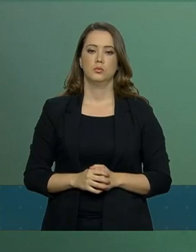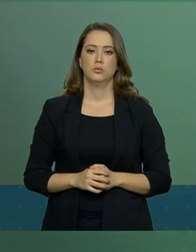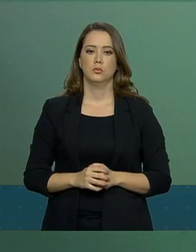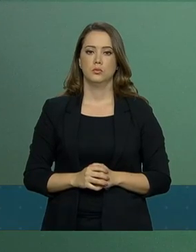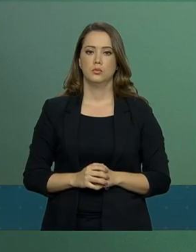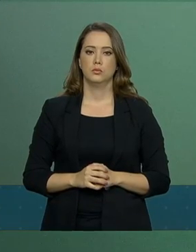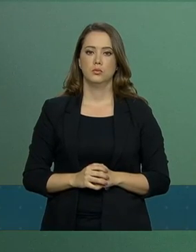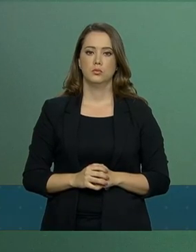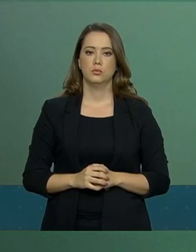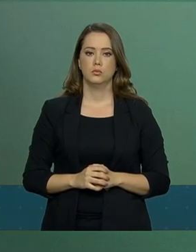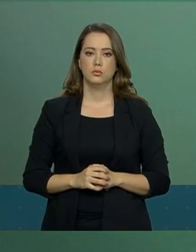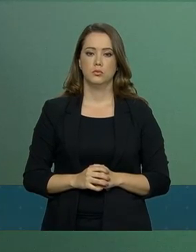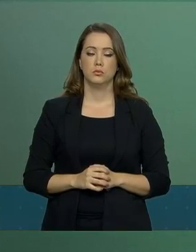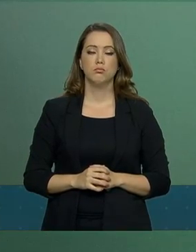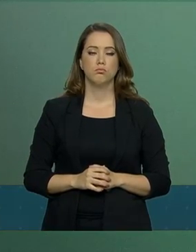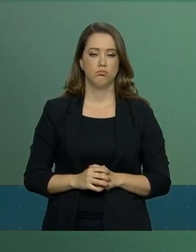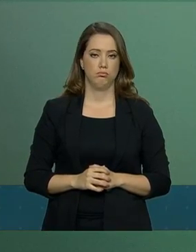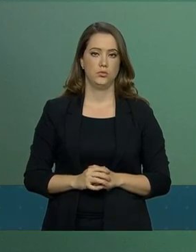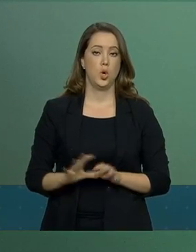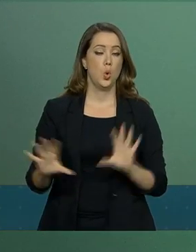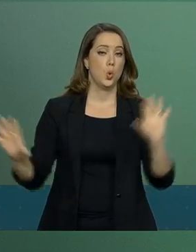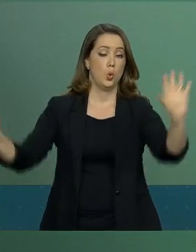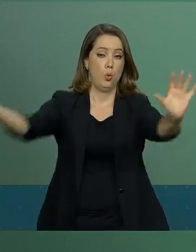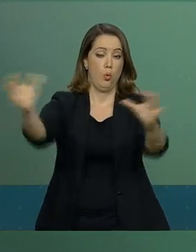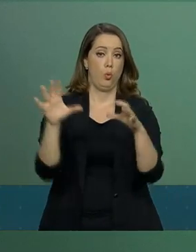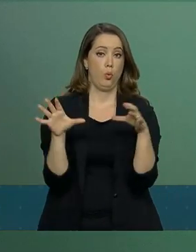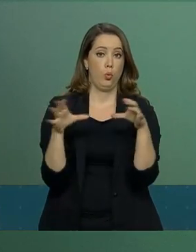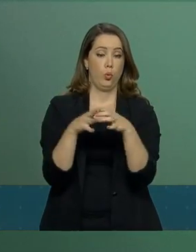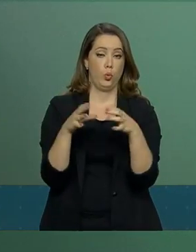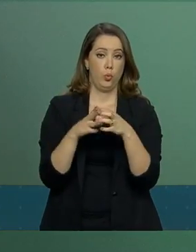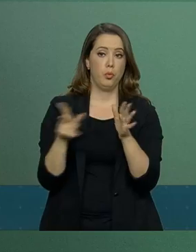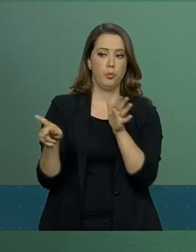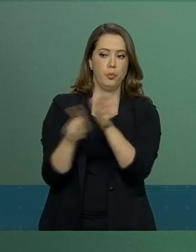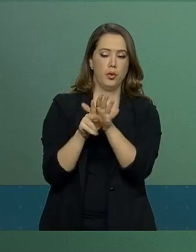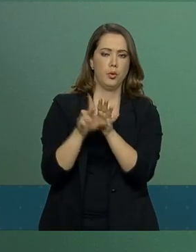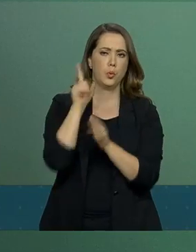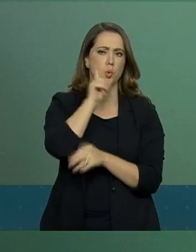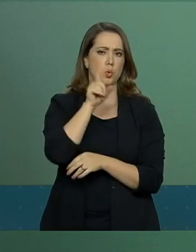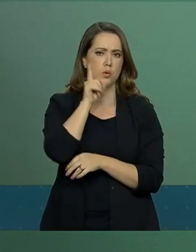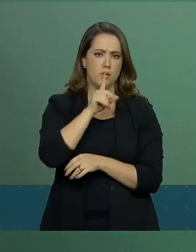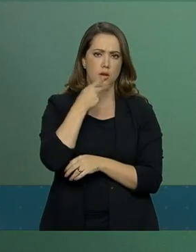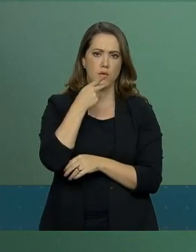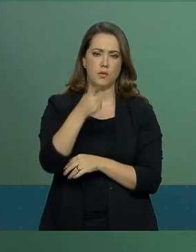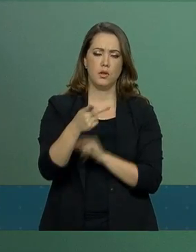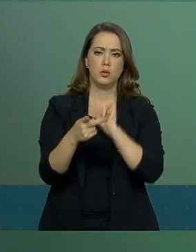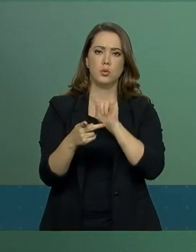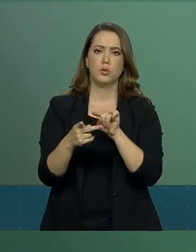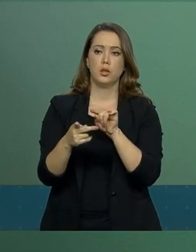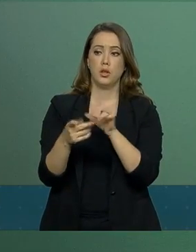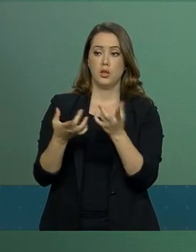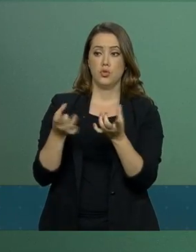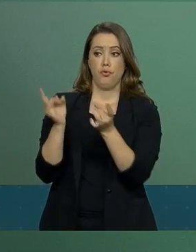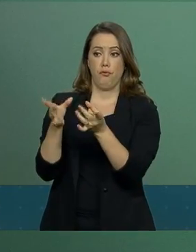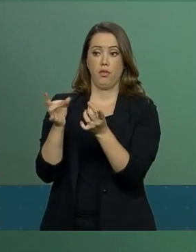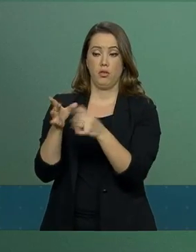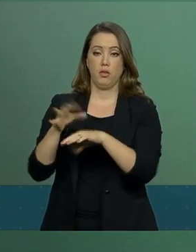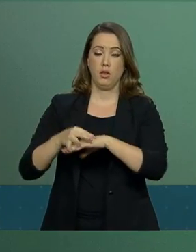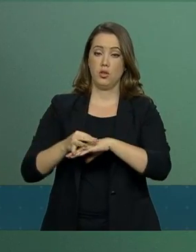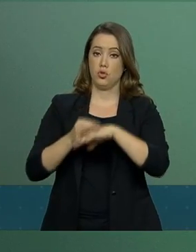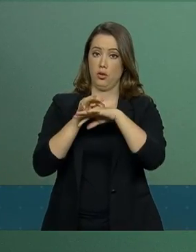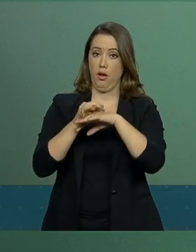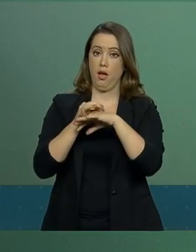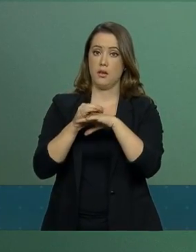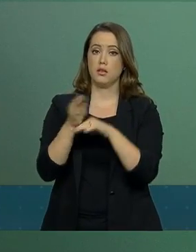A delegação parlamentar americana tratou sobre importação de carne e